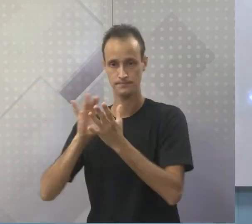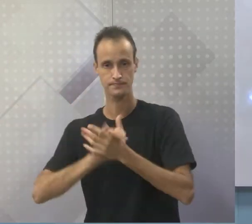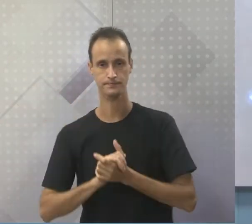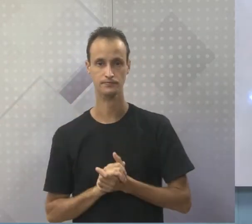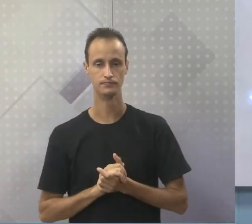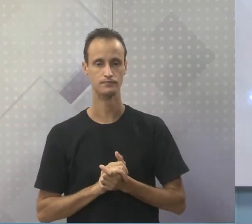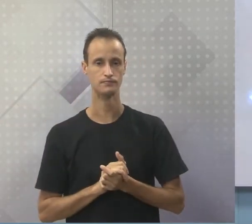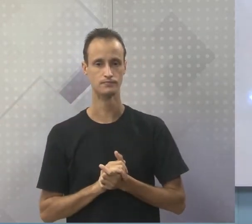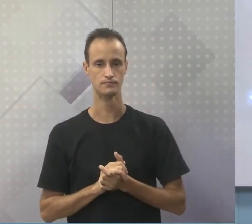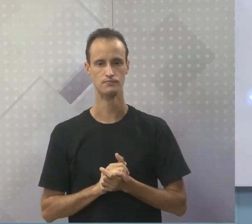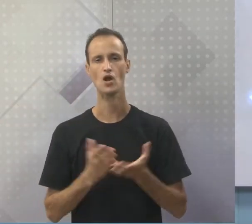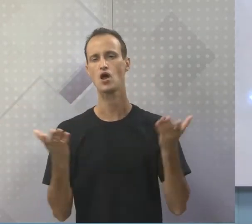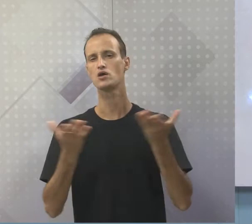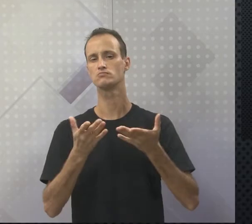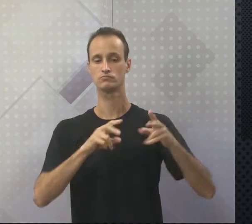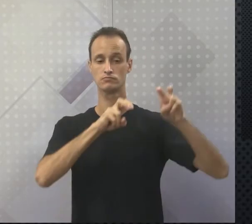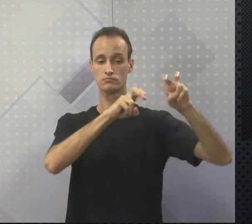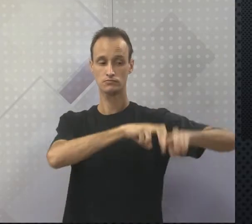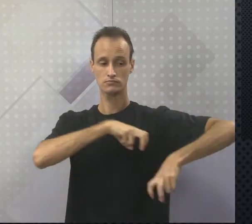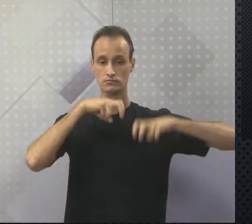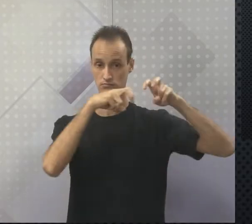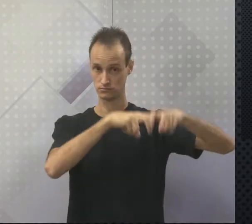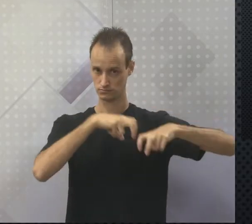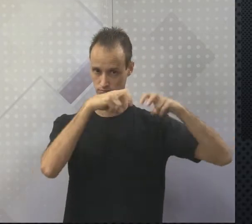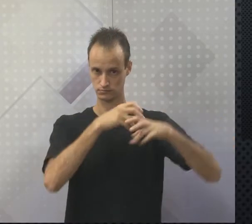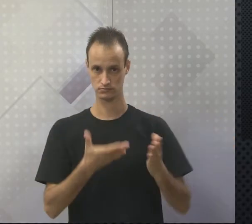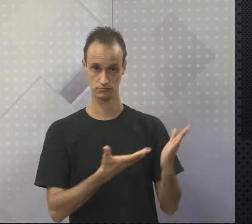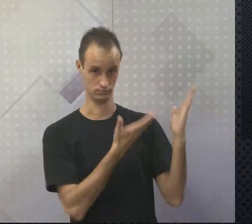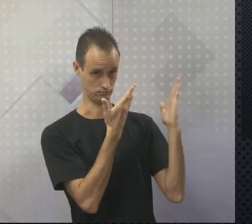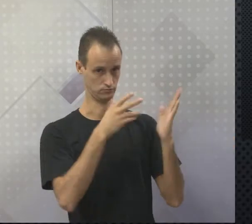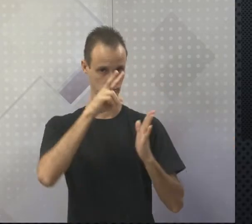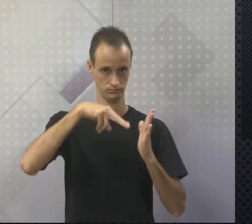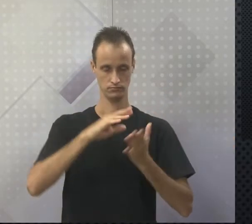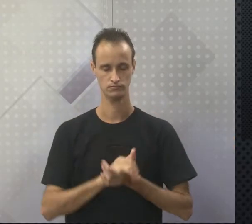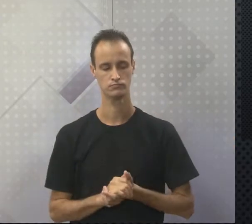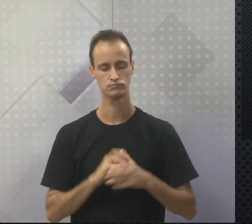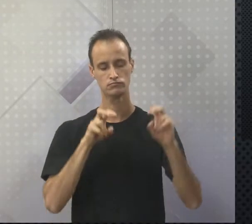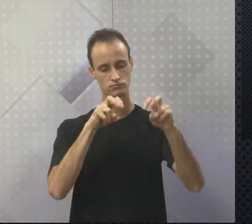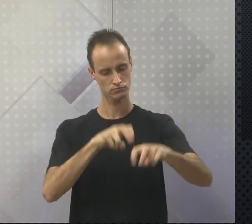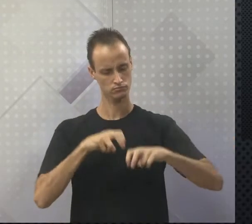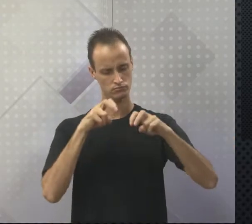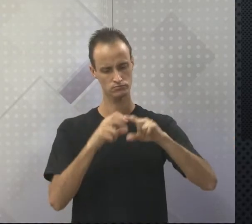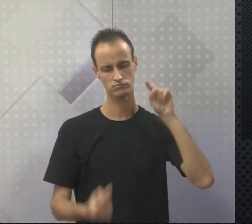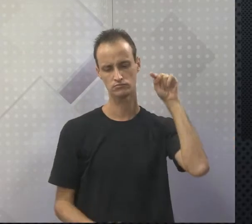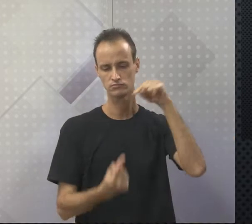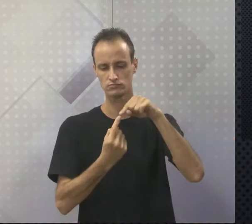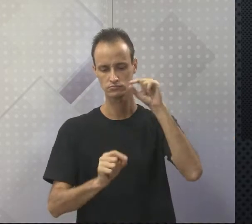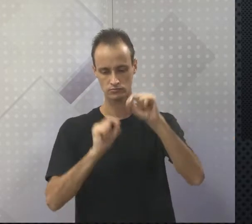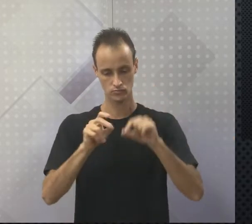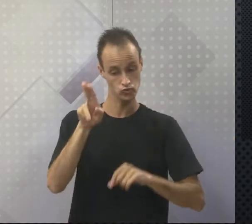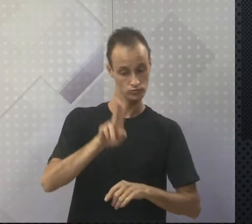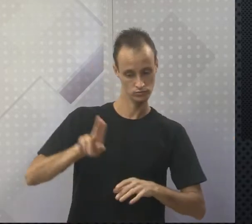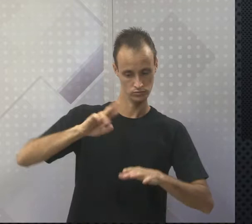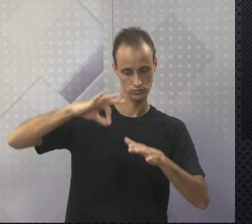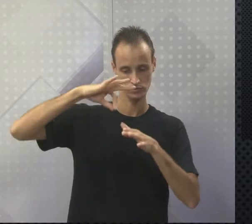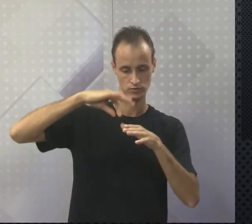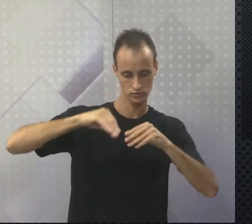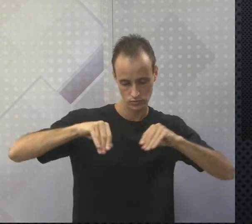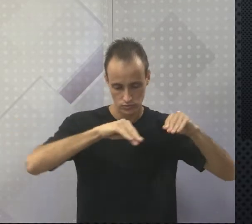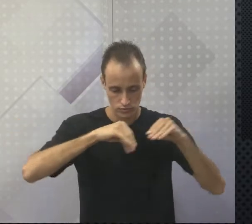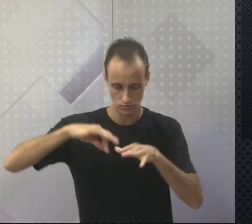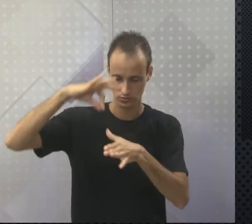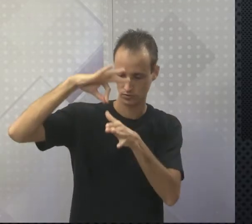agricultura. Acompanhe a leitura. A agricultura consiste no uso do solo para o